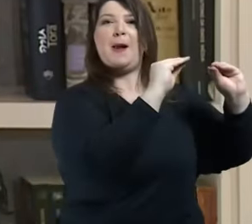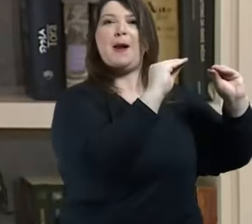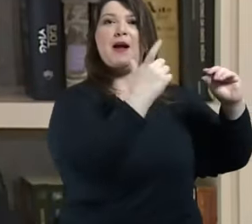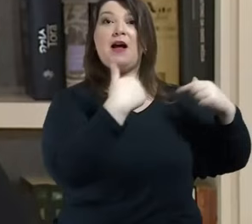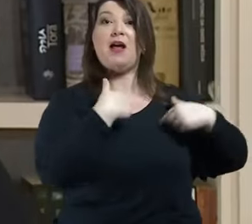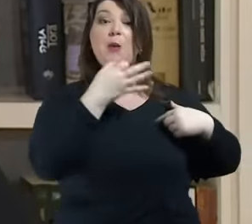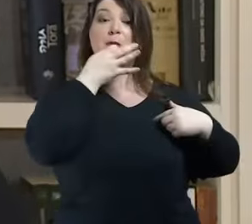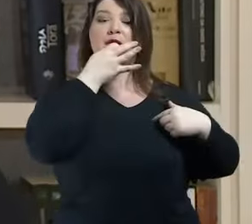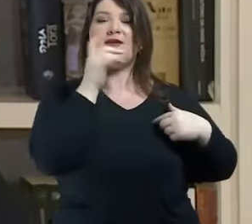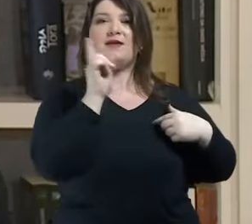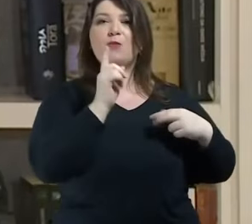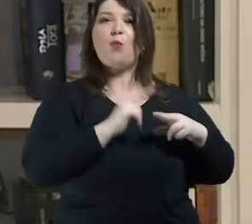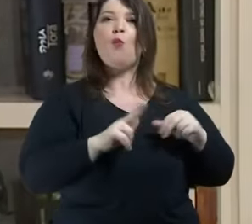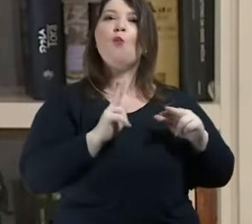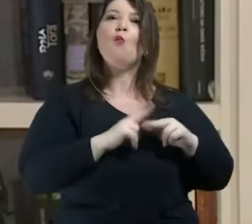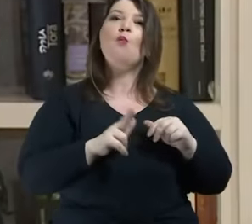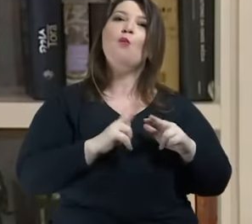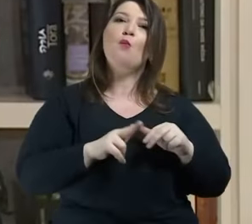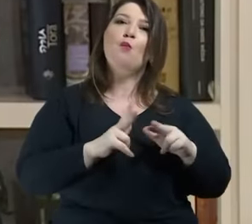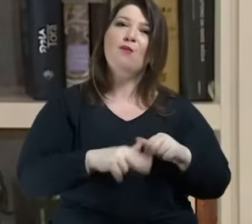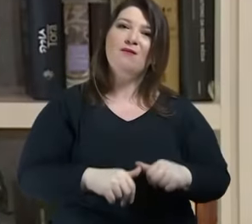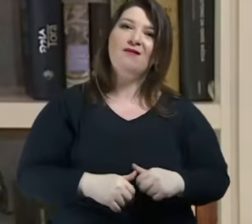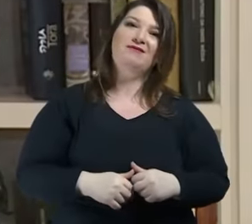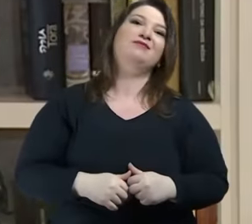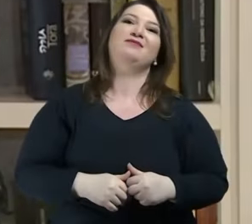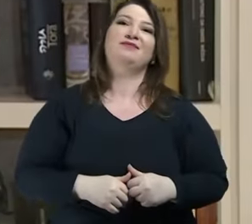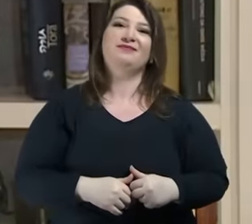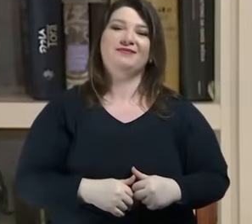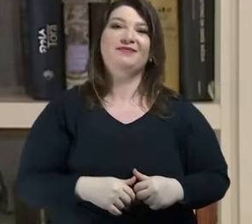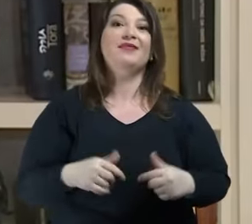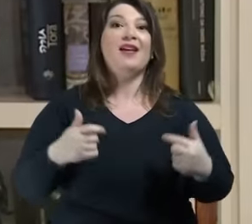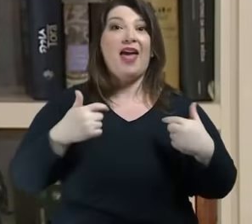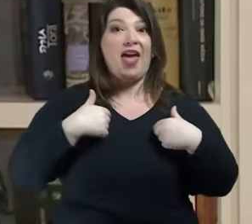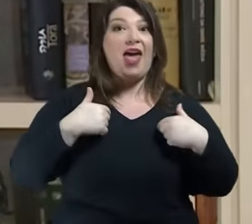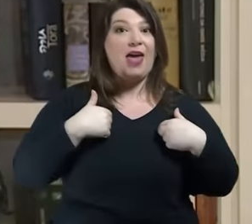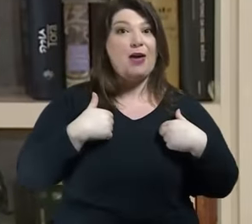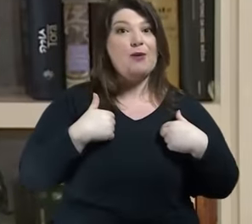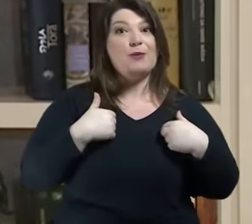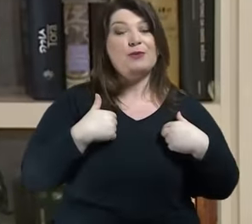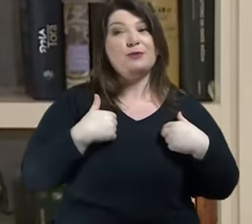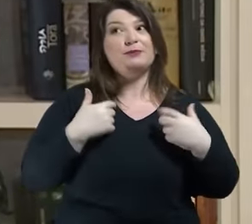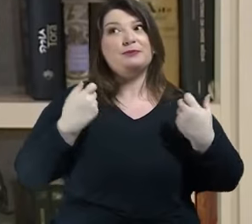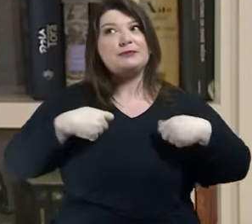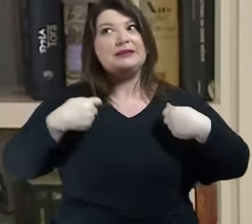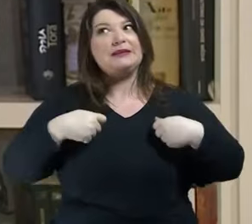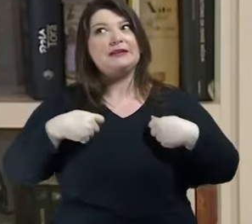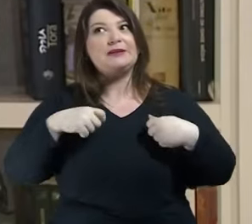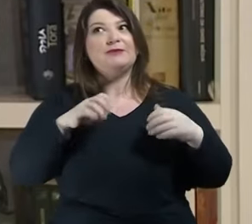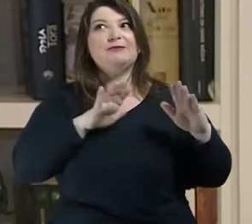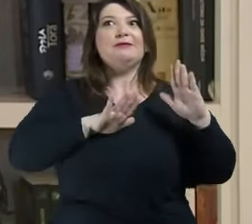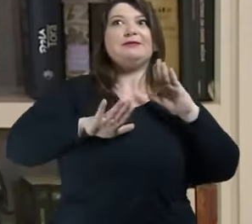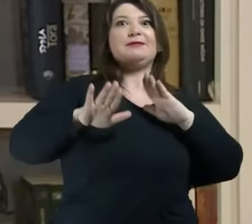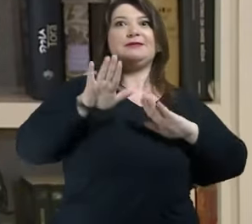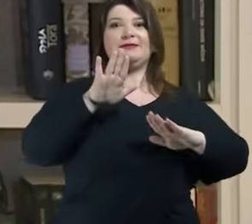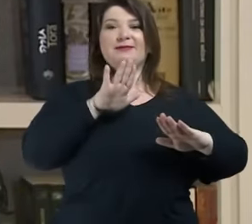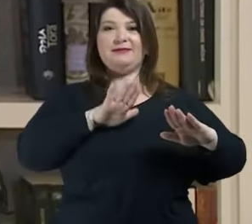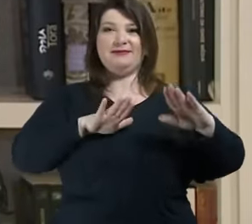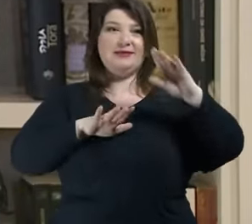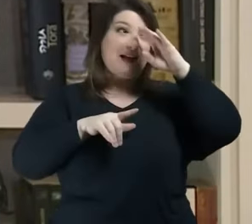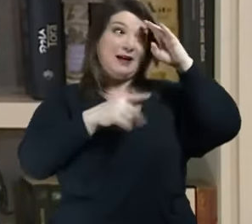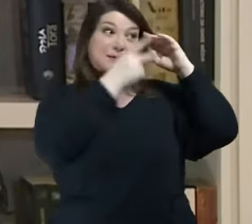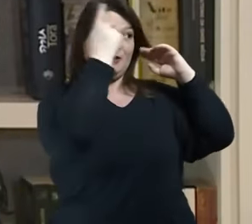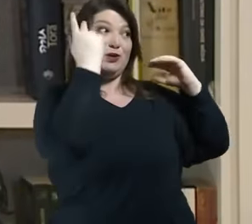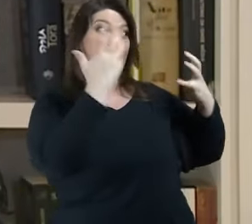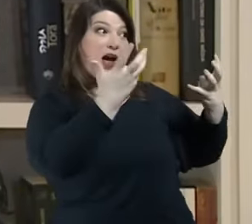titereiro controlador de marionetes se ele for exatamente como eu sou e expressar